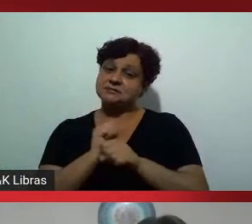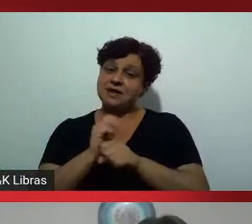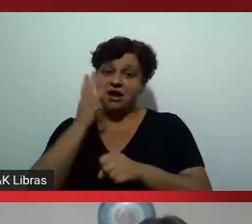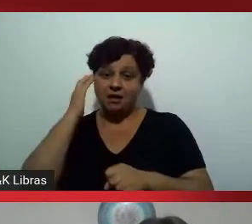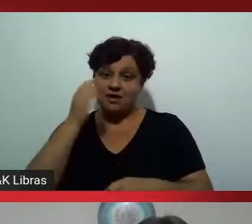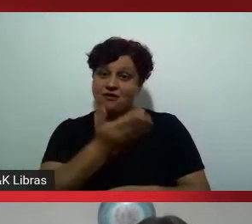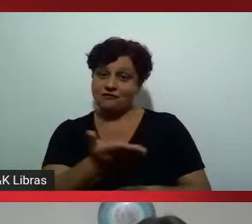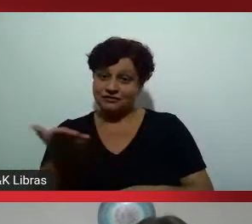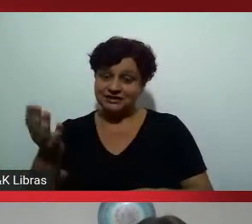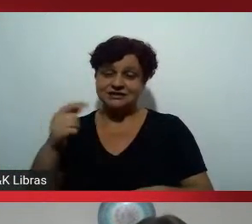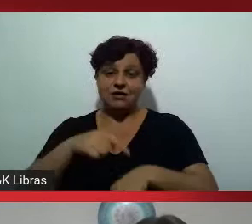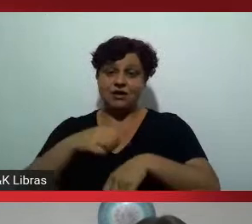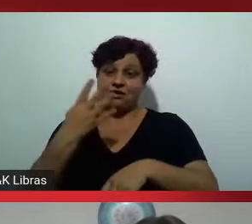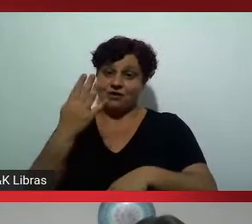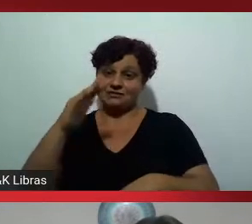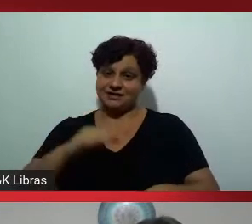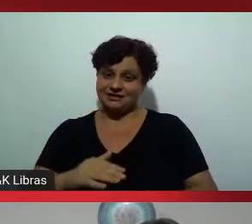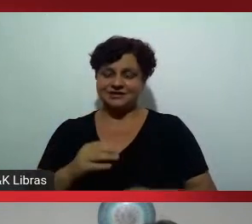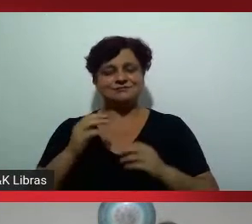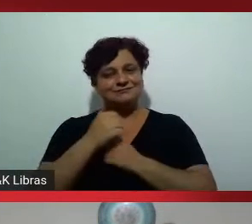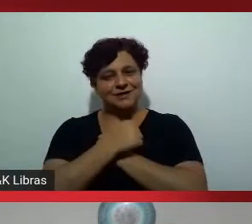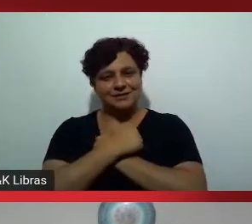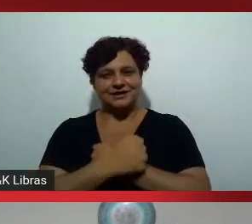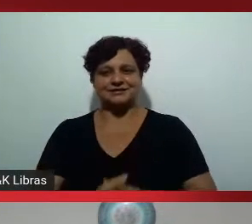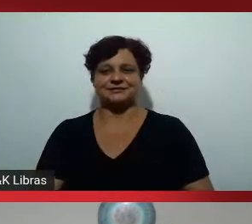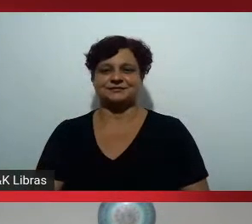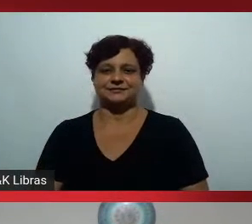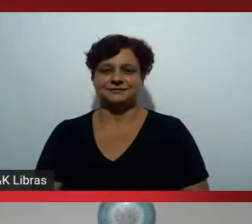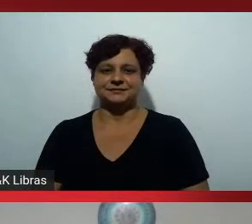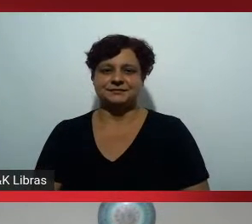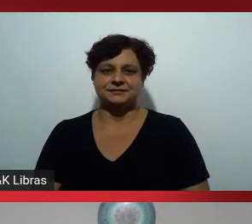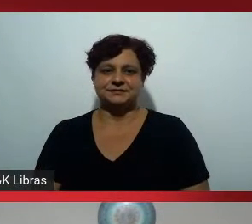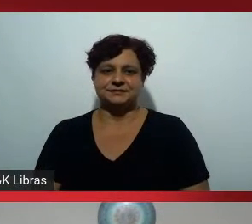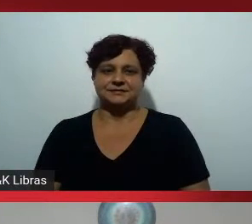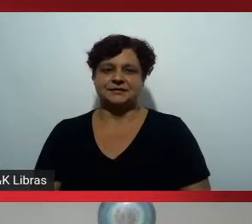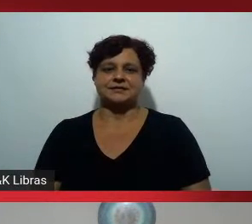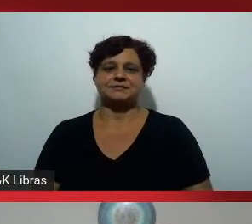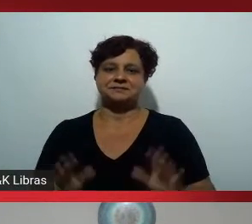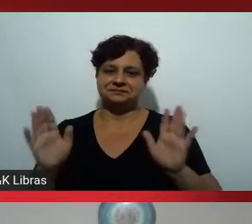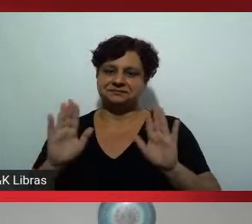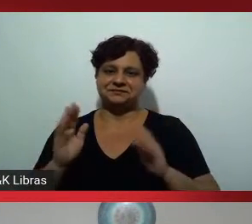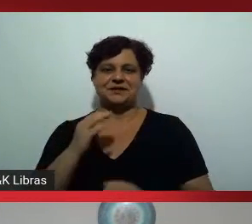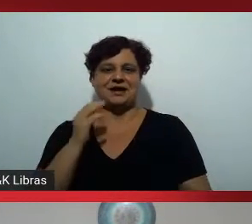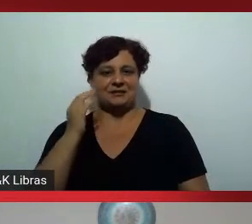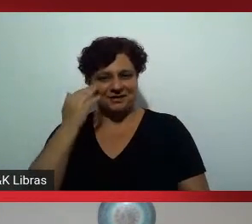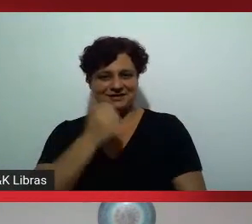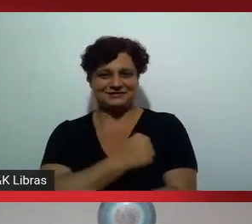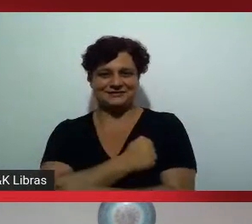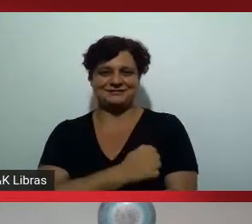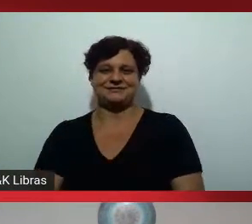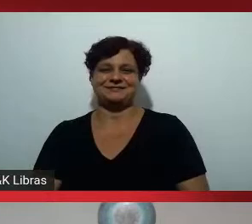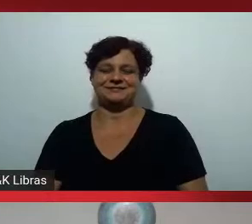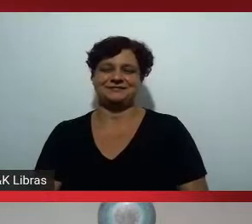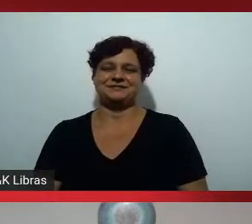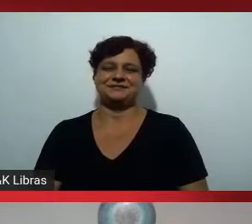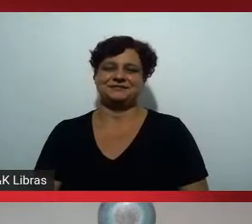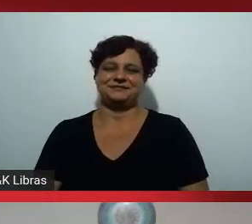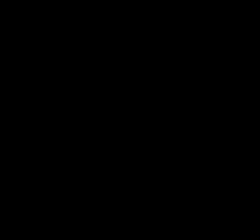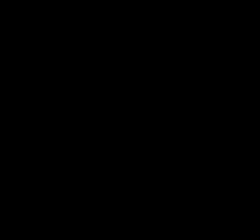amanhã às 16 horas um grande abraço um grande abraço até logo